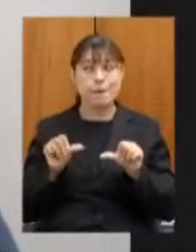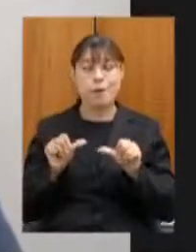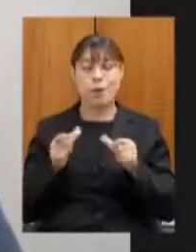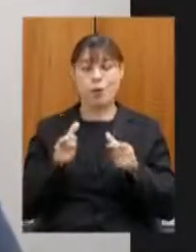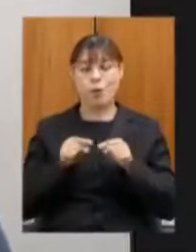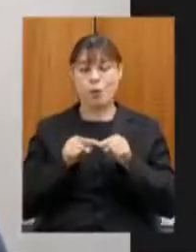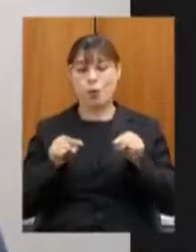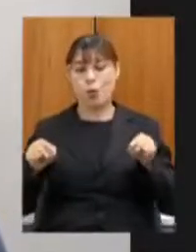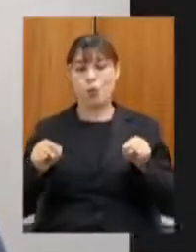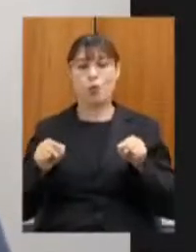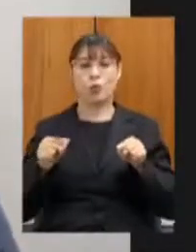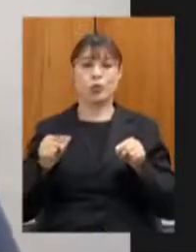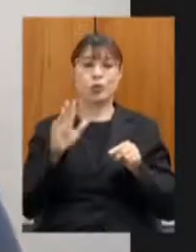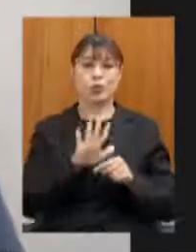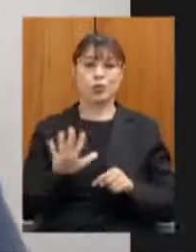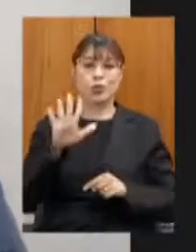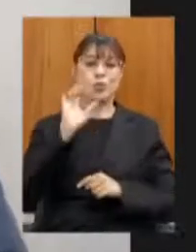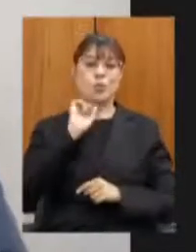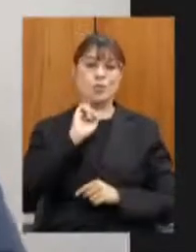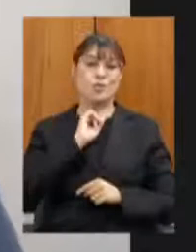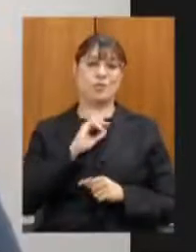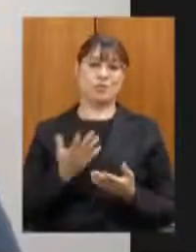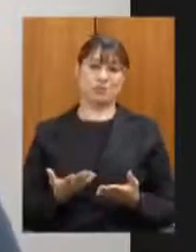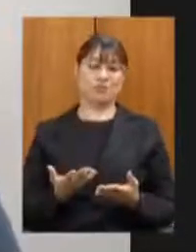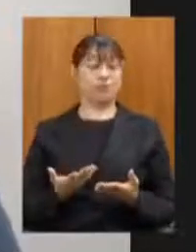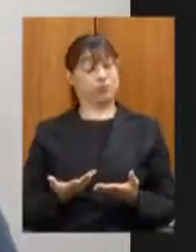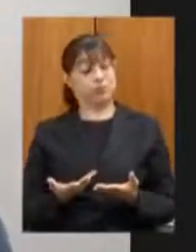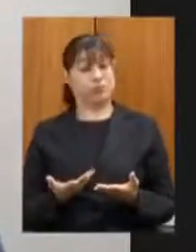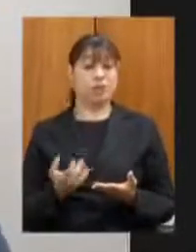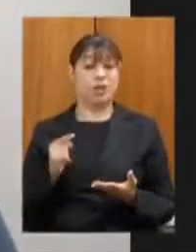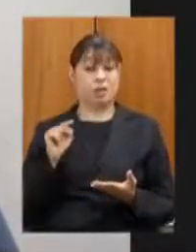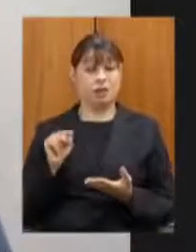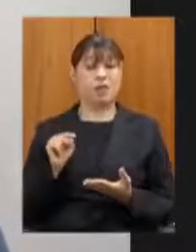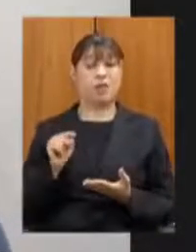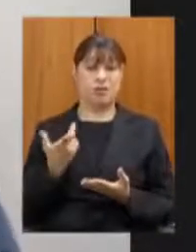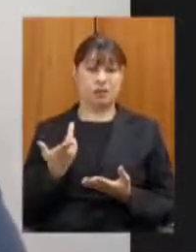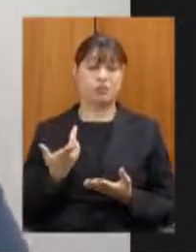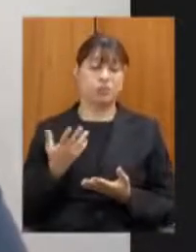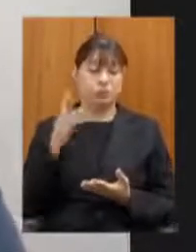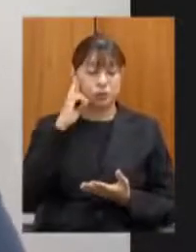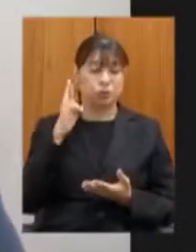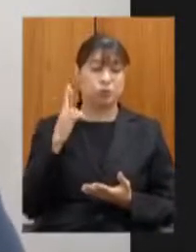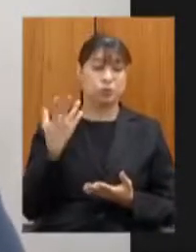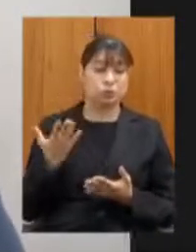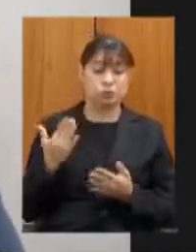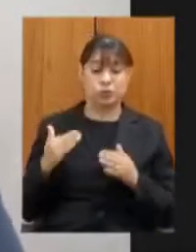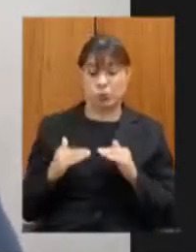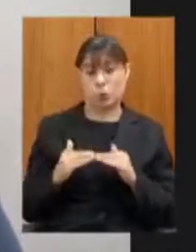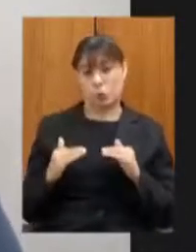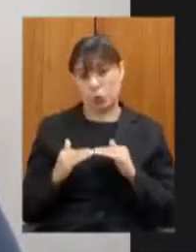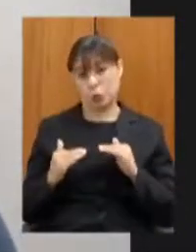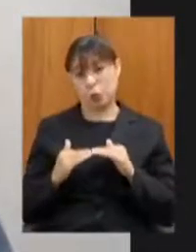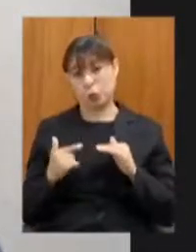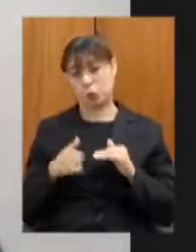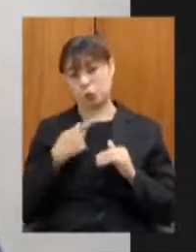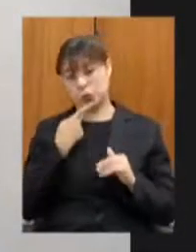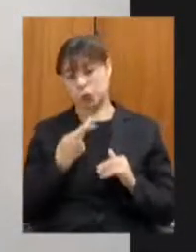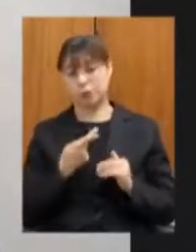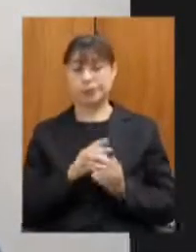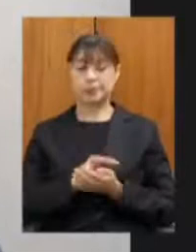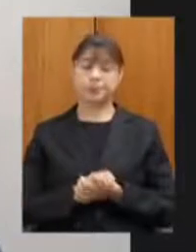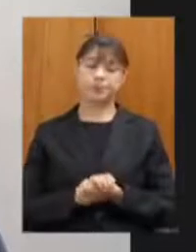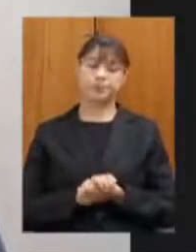então nesse sentido ele concordou com a minha colocação